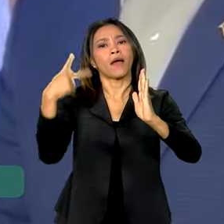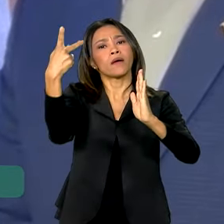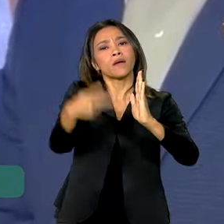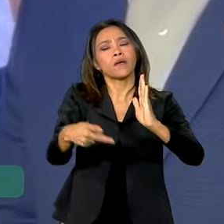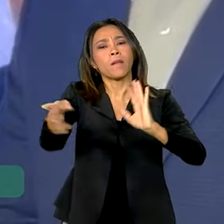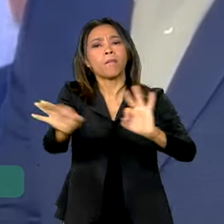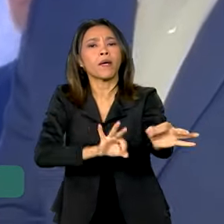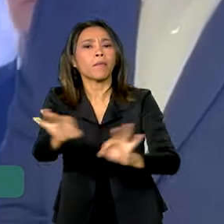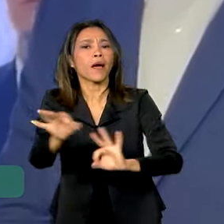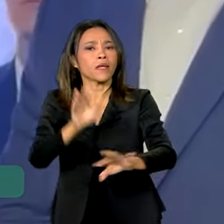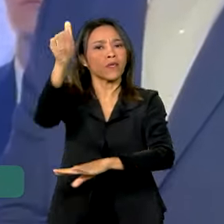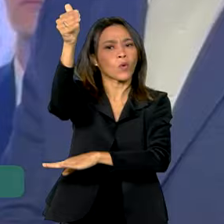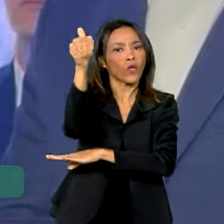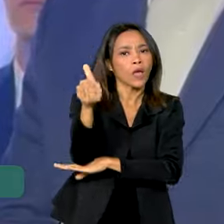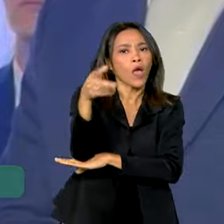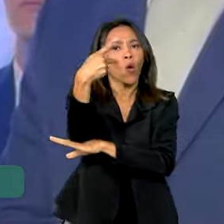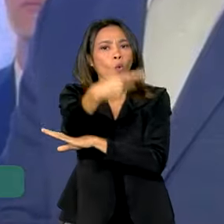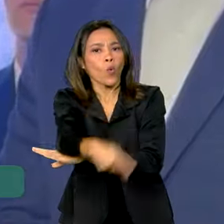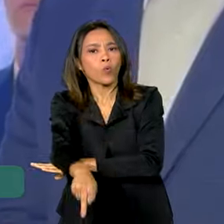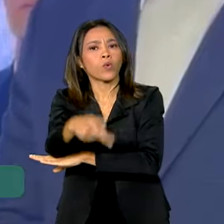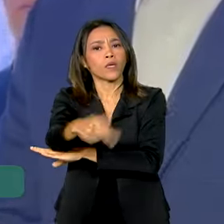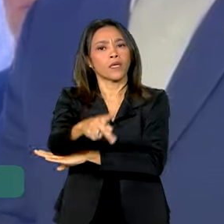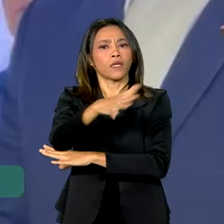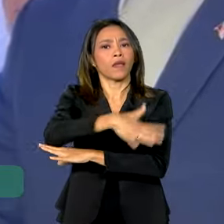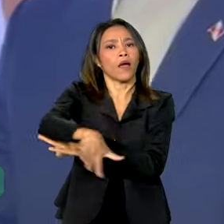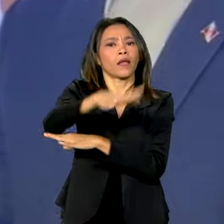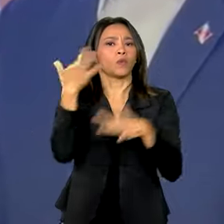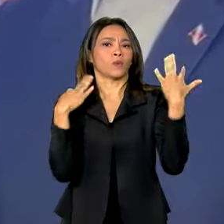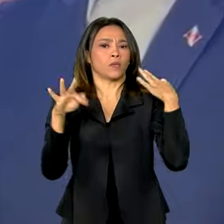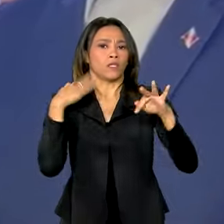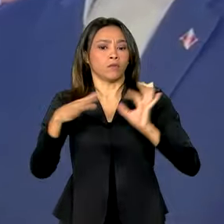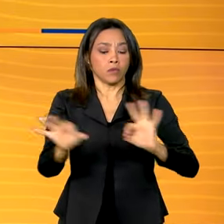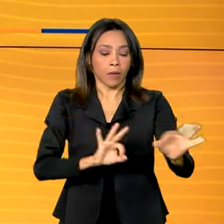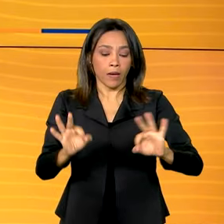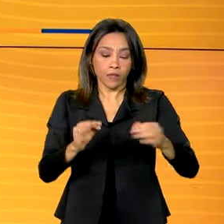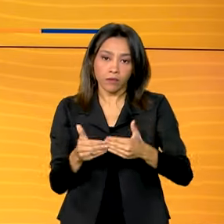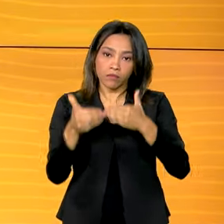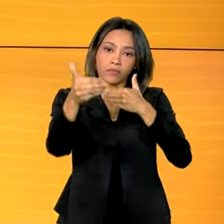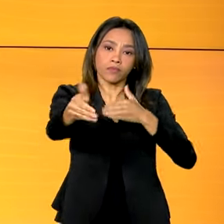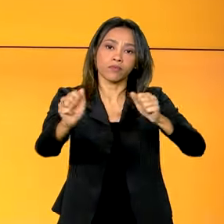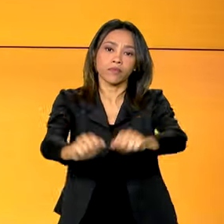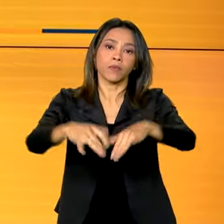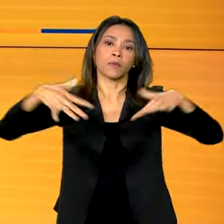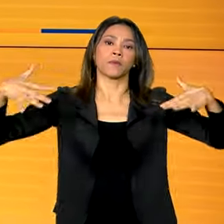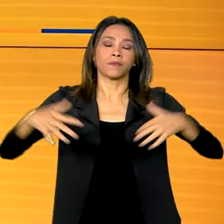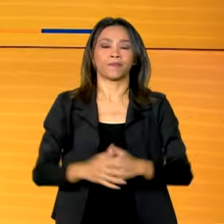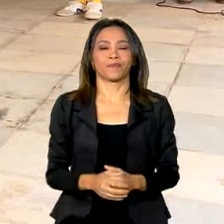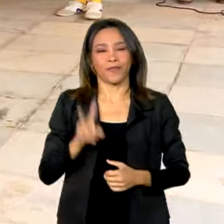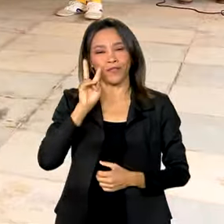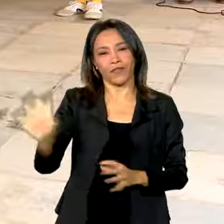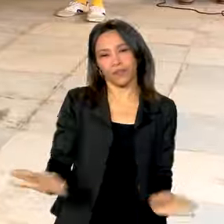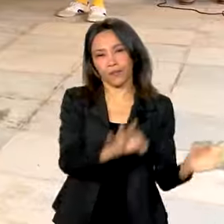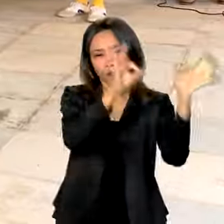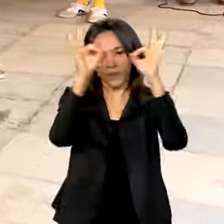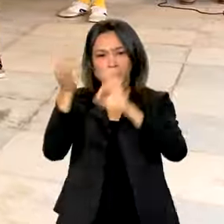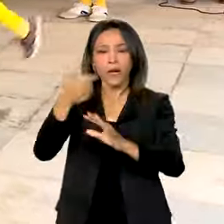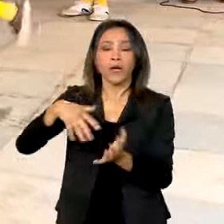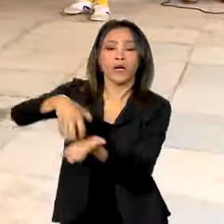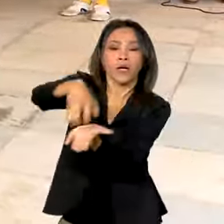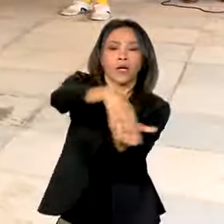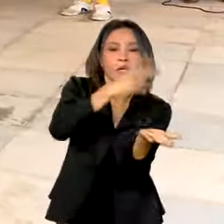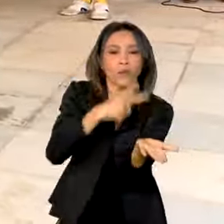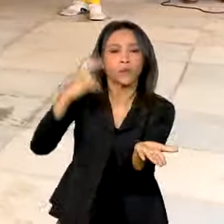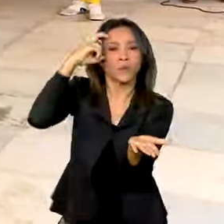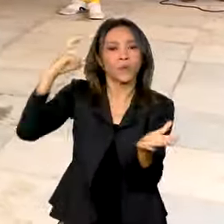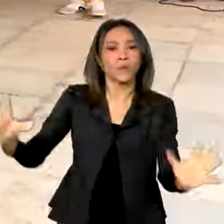preparação da cidade de Belém, todo o estado do Pará para a COP30. E veja a seguir, Cultura Viva completa 20